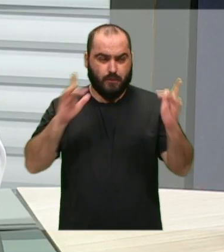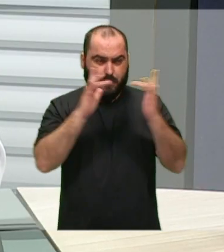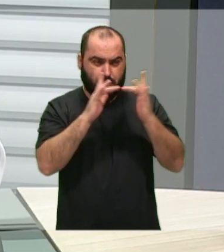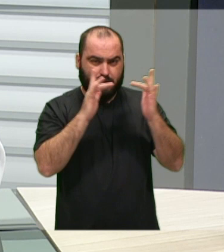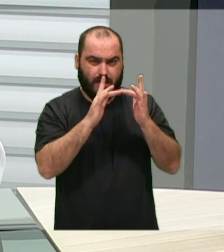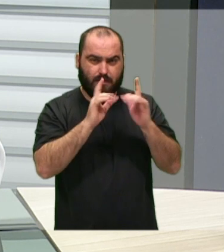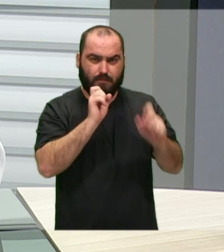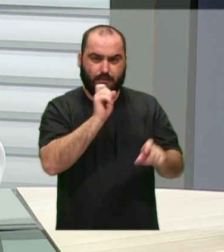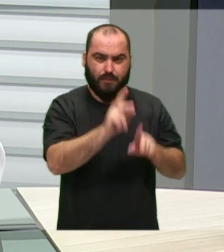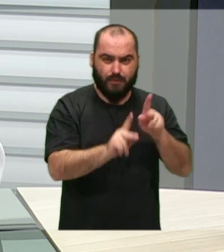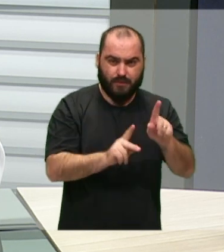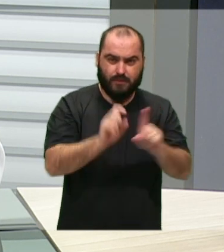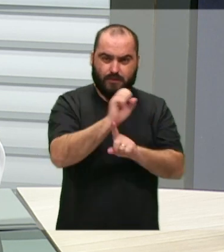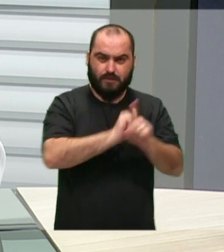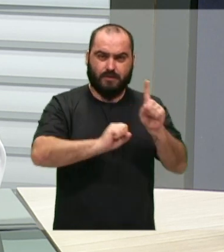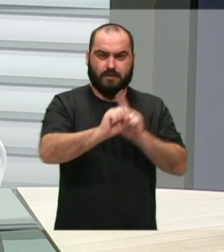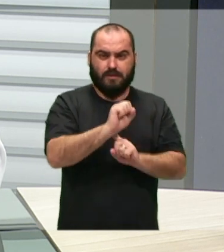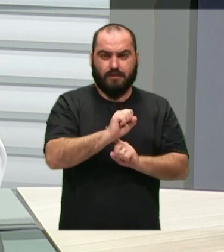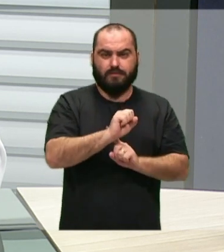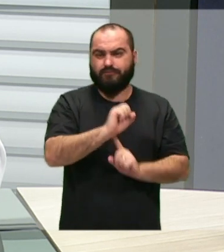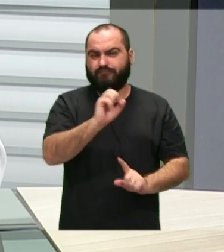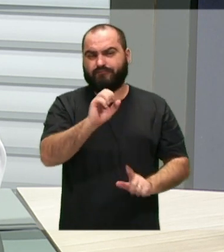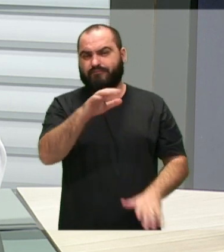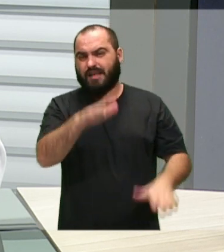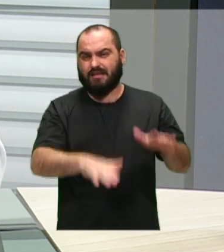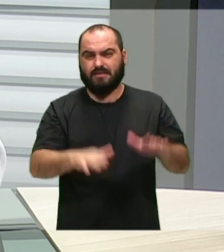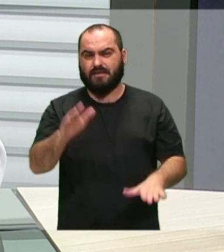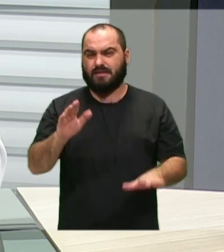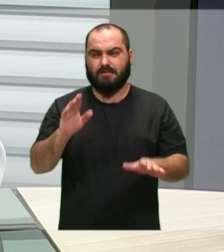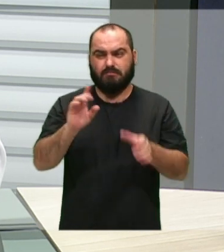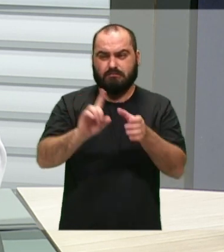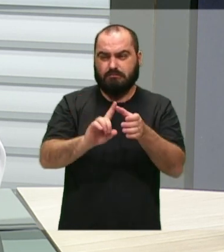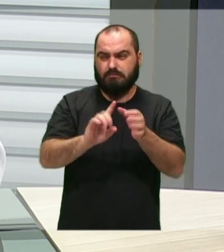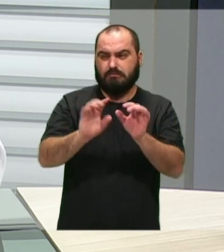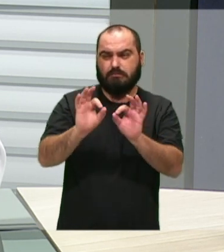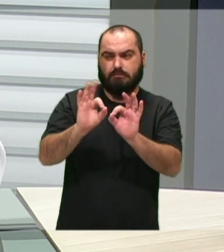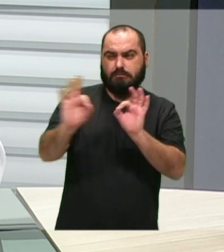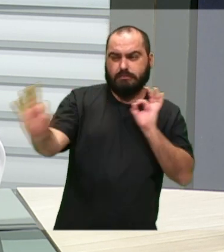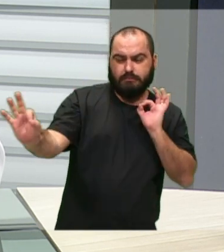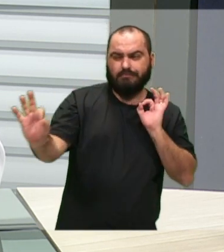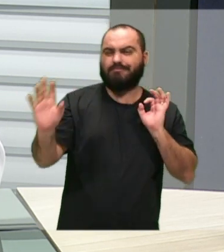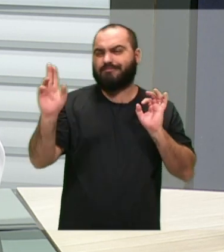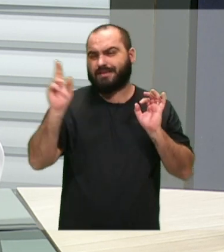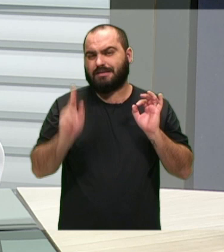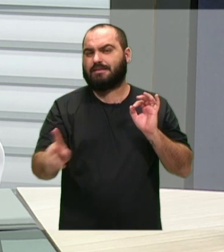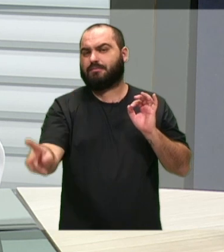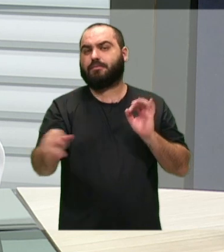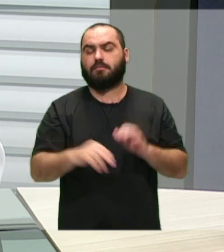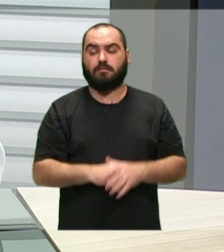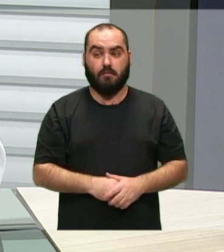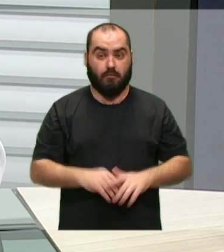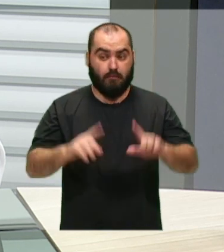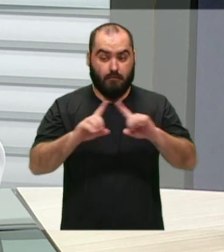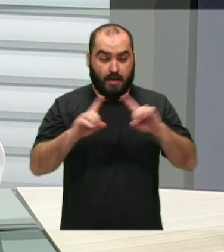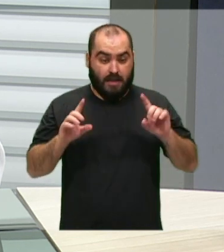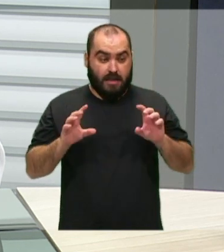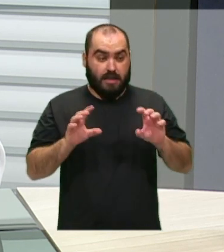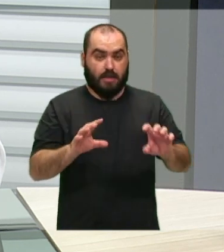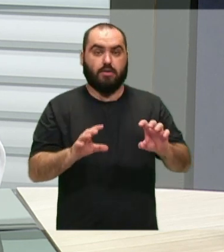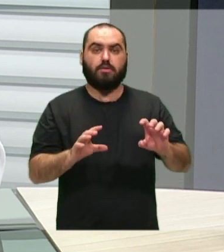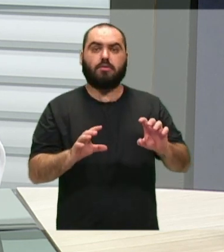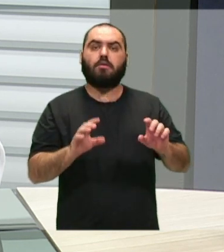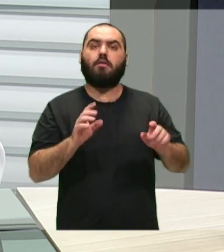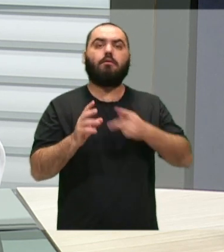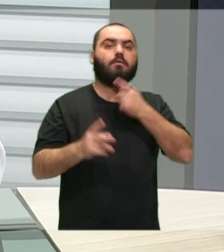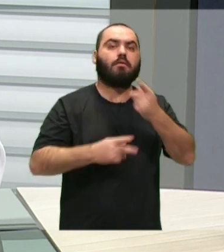com a sociedade, ela não foi tão fraterna, tão amistosa, Muito embora, acho que todo mundo buscou, mas é isso que nós estamos fazendo no nosso mandato. Nós queremos que as